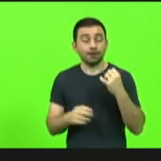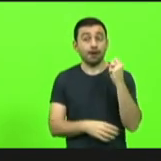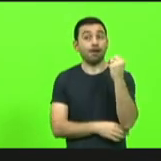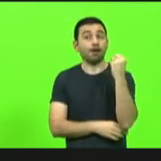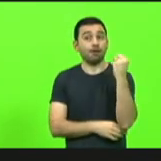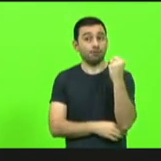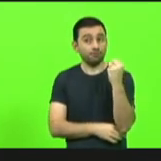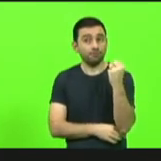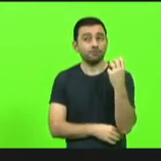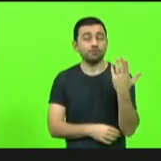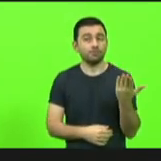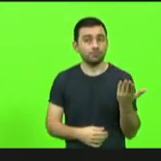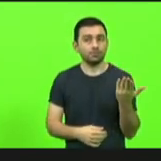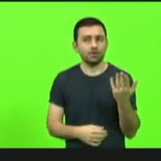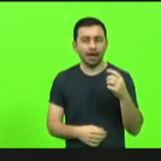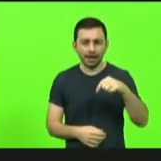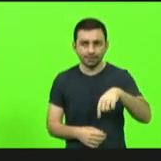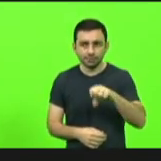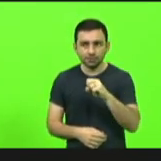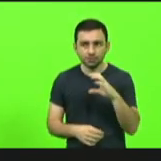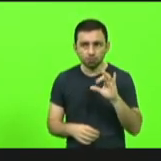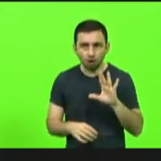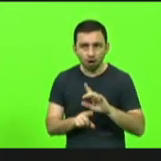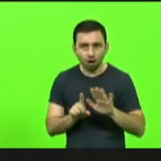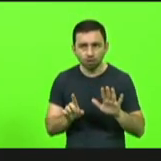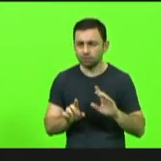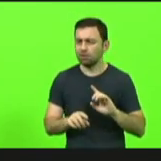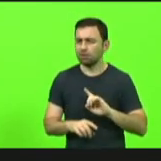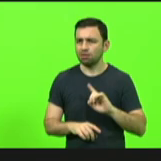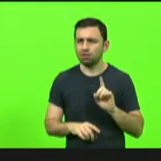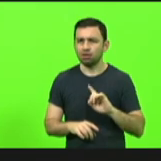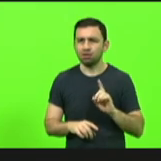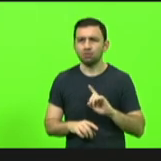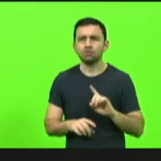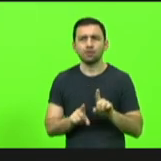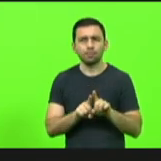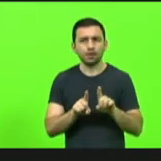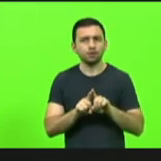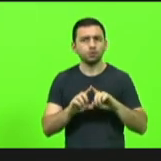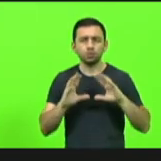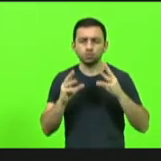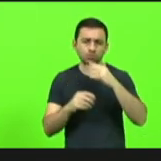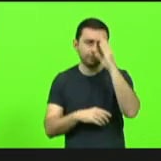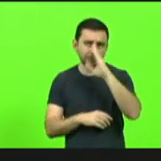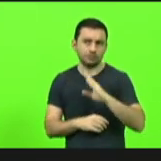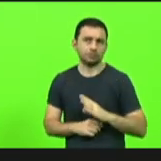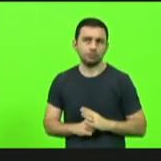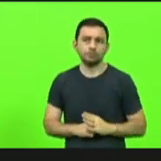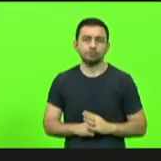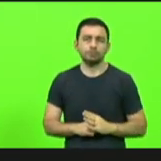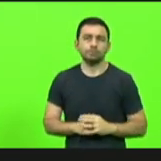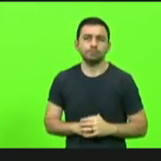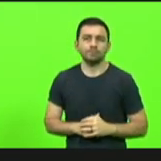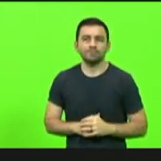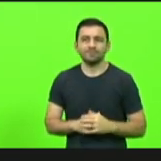não só em Santa Catarina, mas também em todo o nosso Brasil. Meninas, o